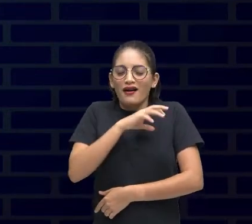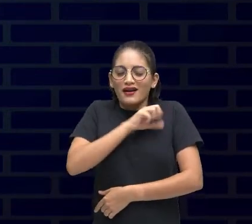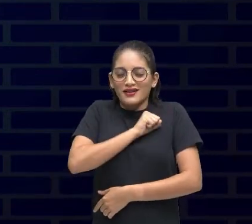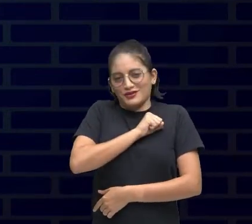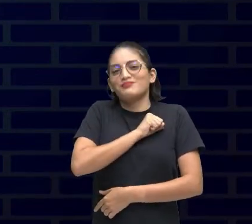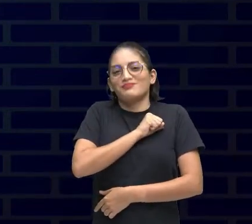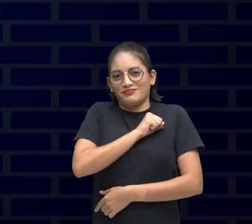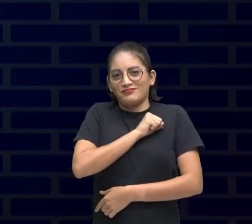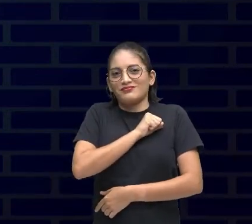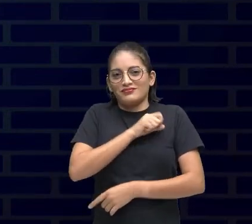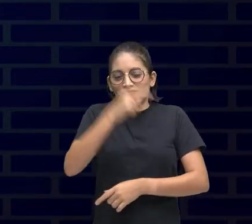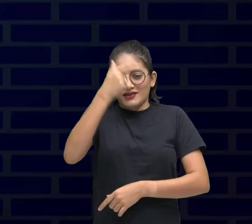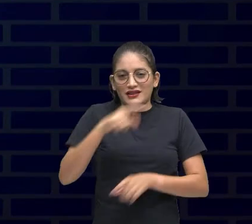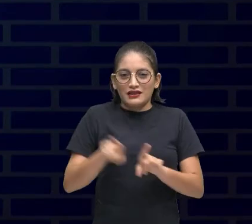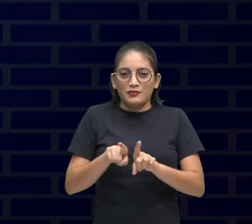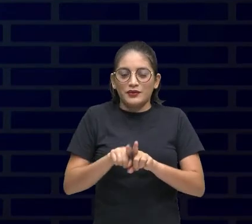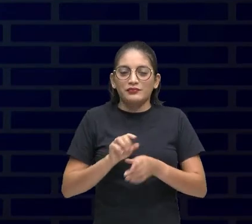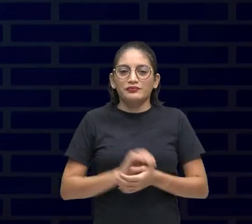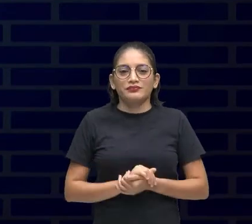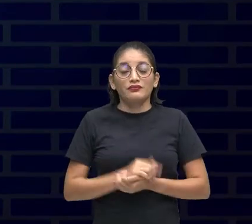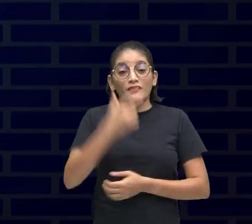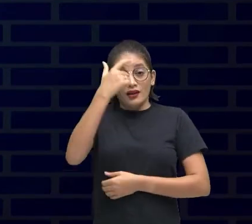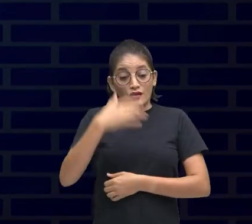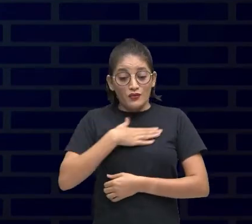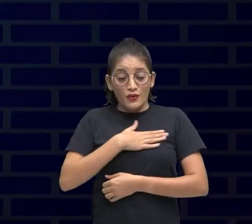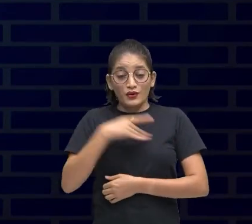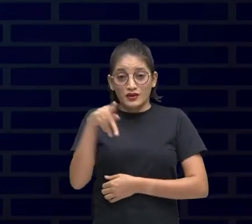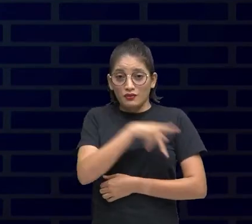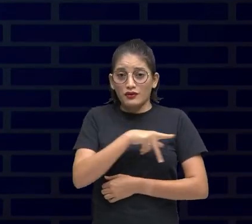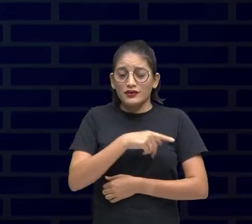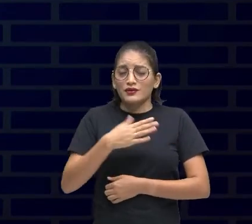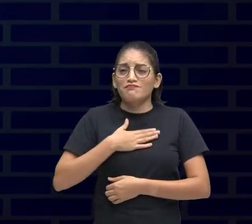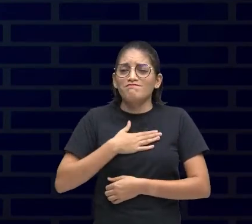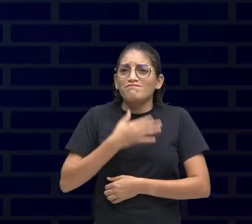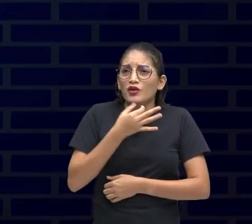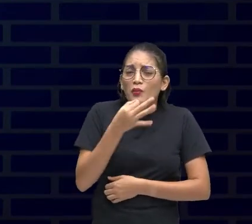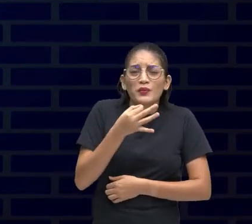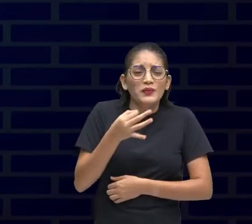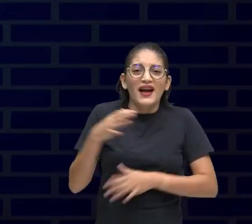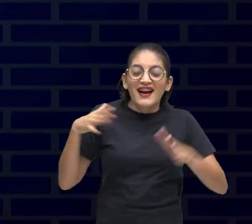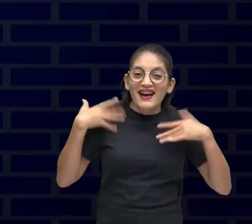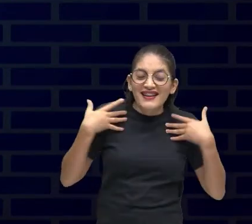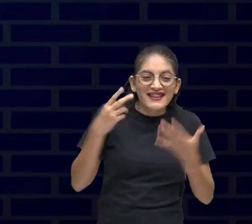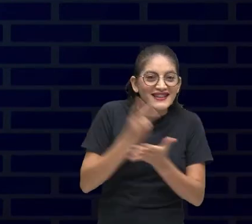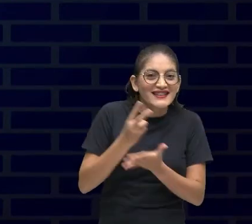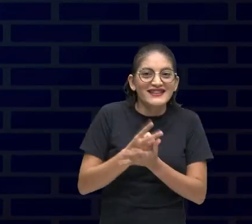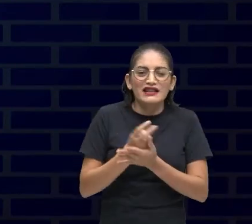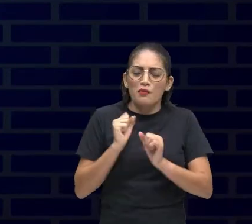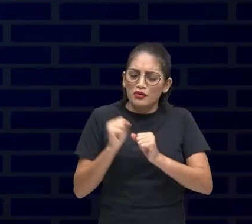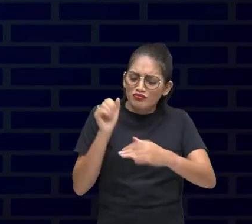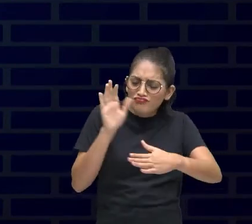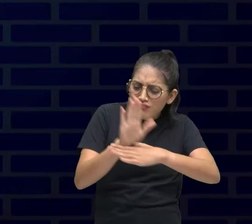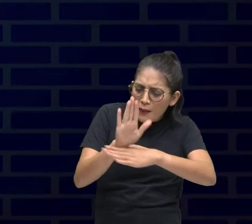E ser Eu gosto de ser professora Para mim é uma alegria imensa saber que eu posso contribuir com a vida dos meus